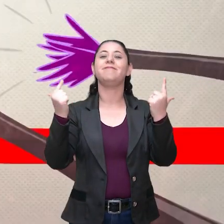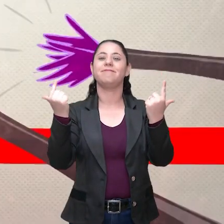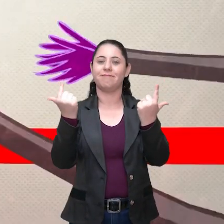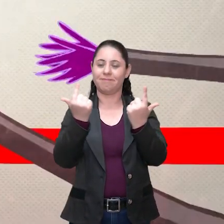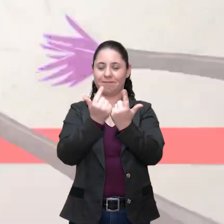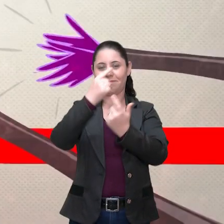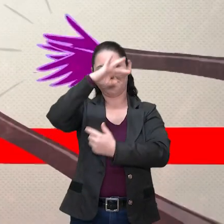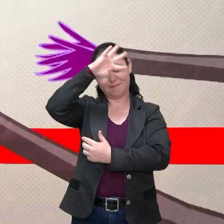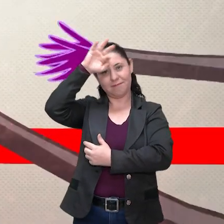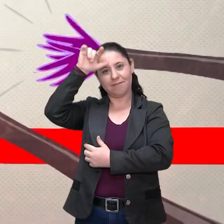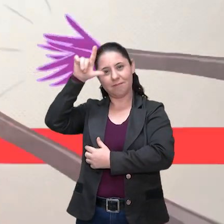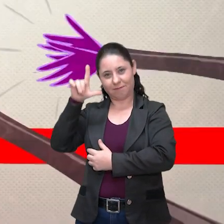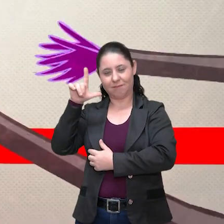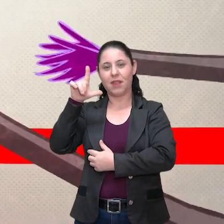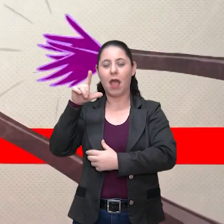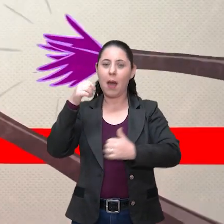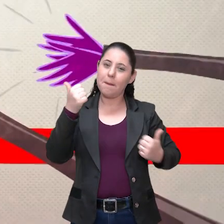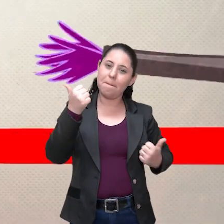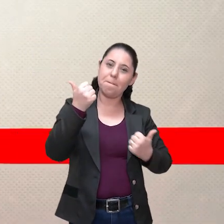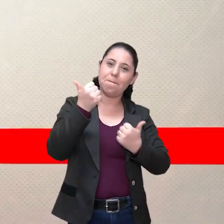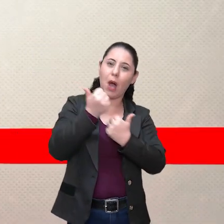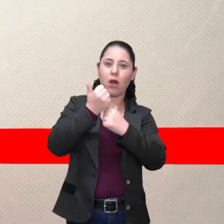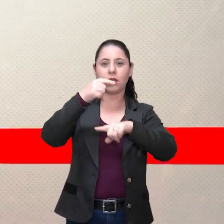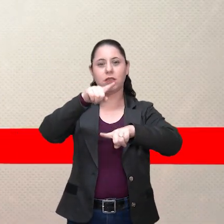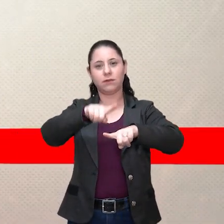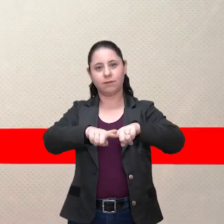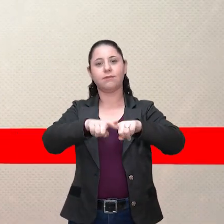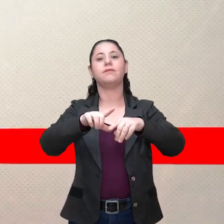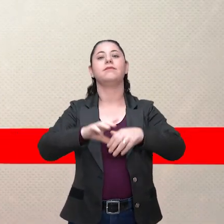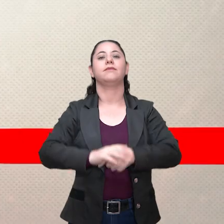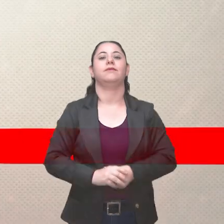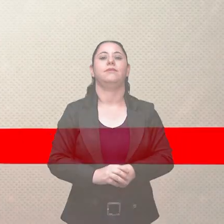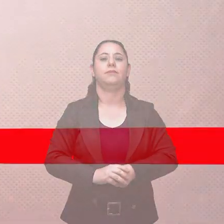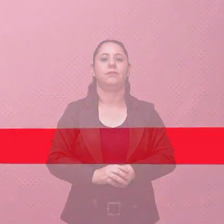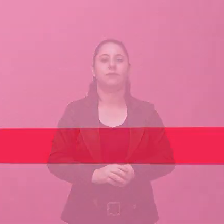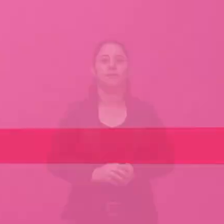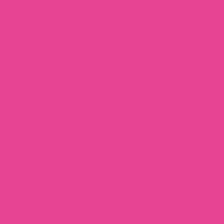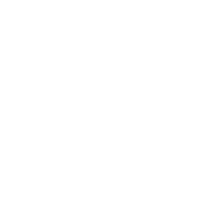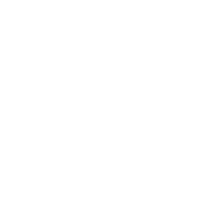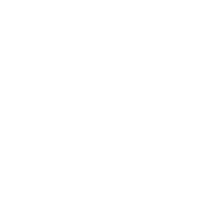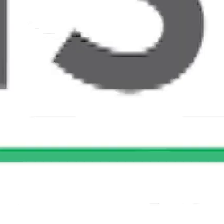a Assembleia Legislativa de Mato Grosso do Sul apoia essa causa.